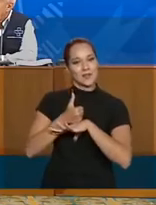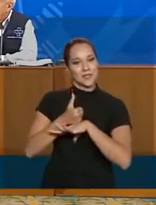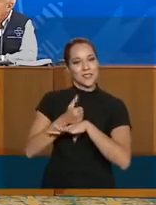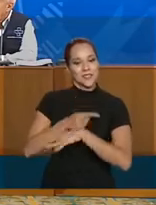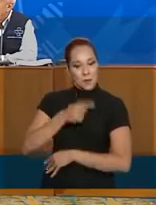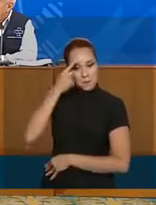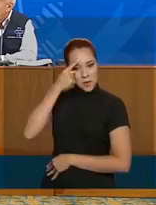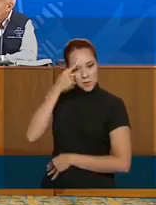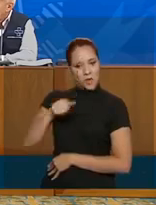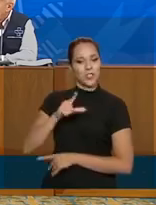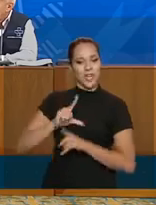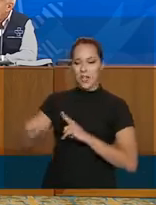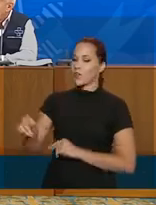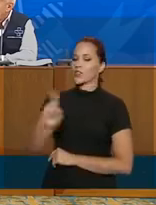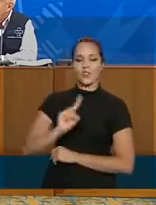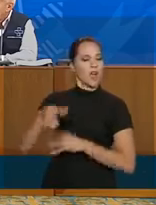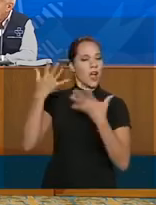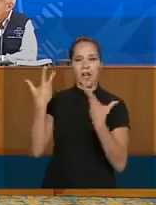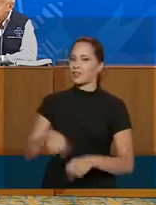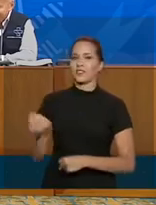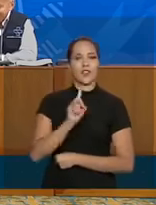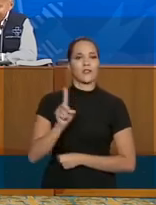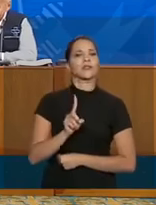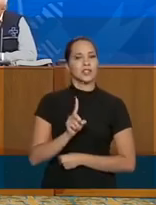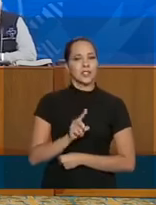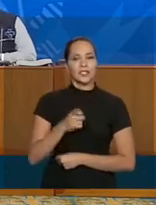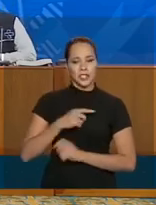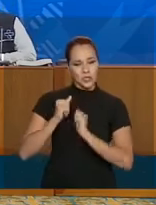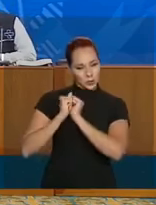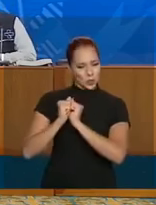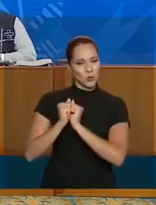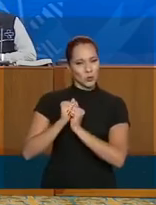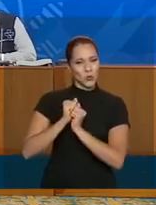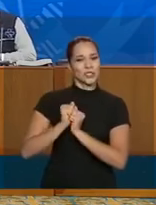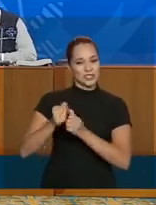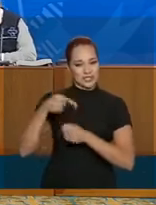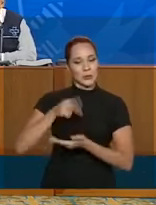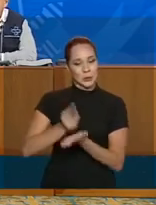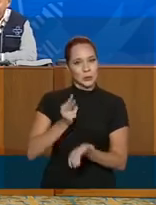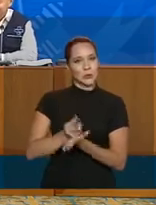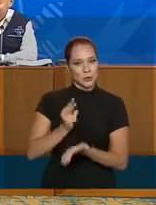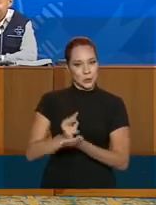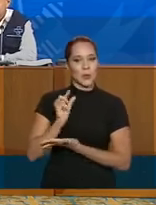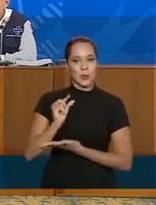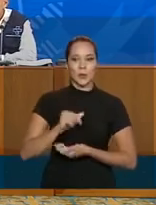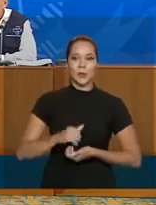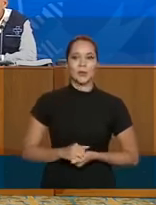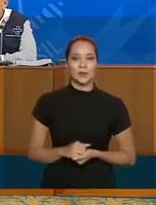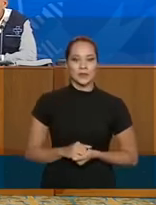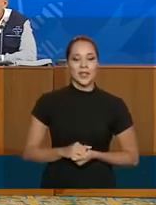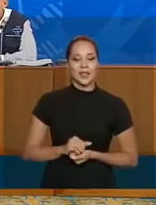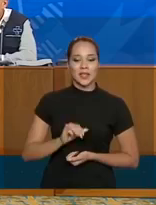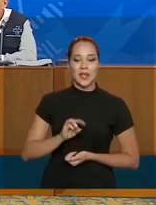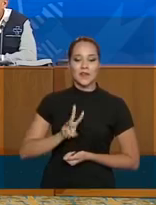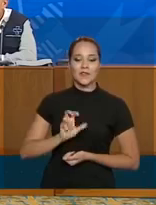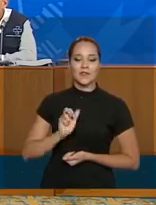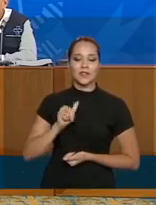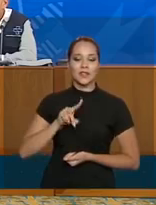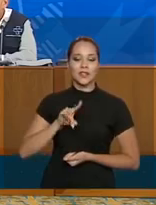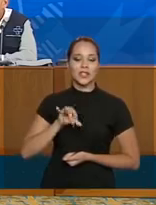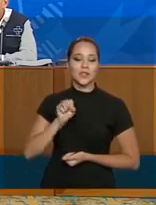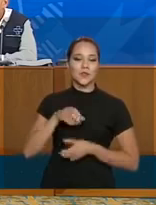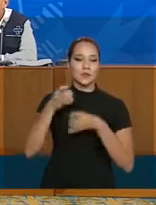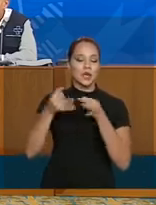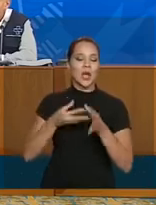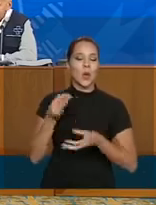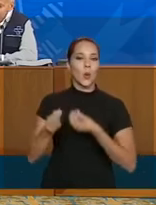Mandou lá, eu ia sair, falei, não aceito. Então, nós estamos aqui tudo junto e misturado ainda, mais um pouco. O Wanderson que vai explicar aí para a